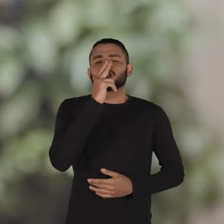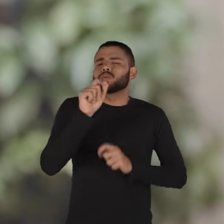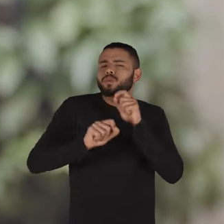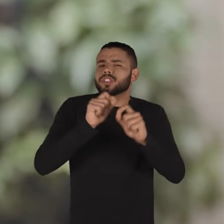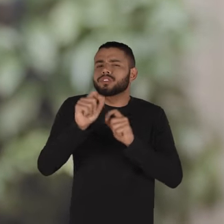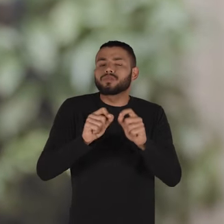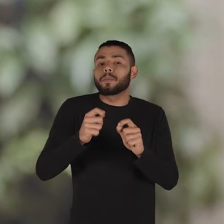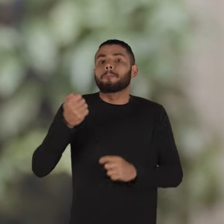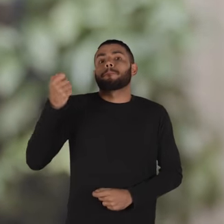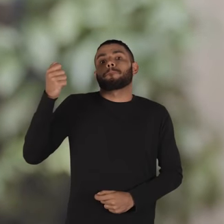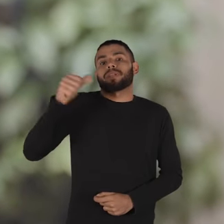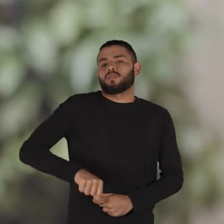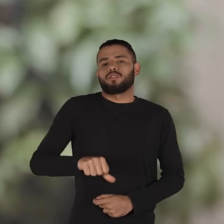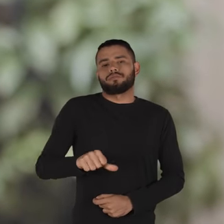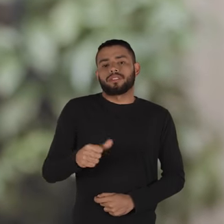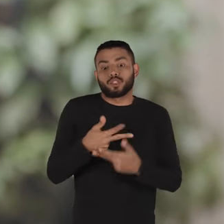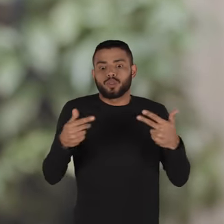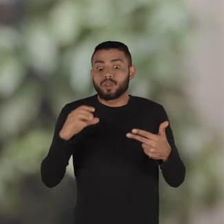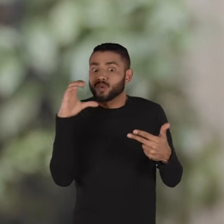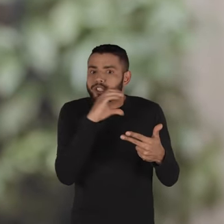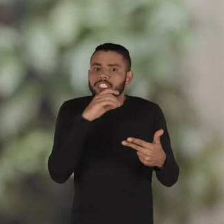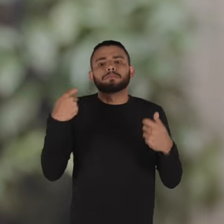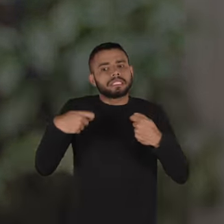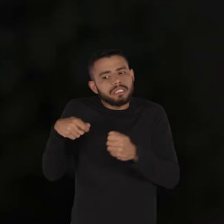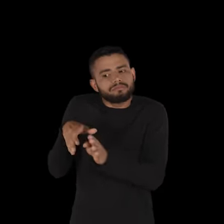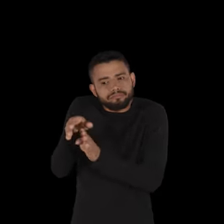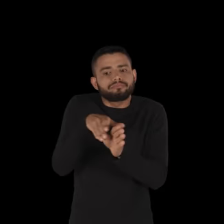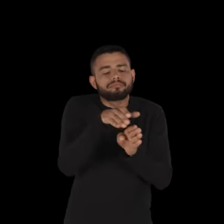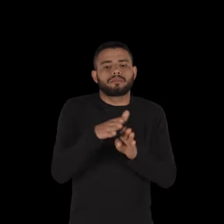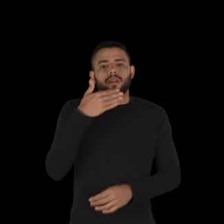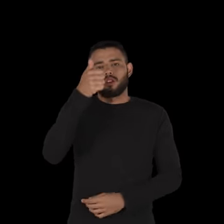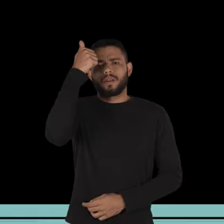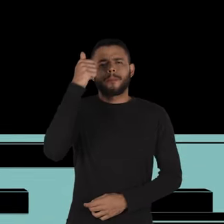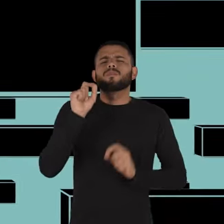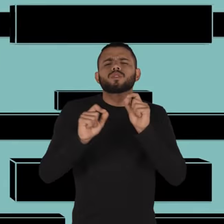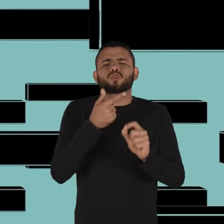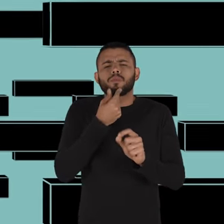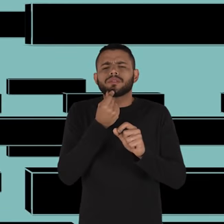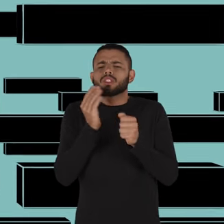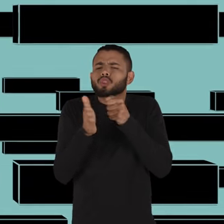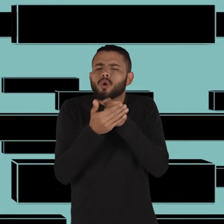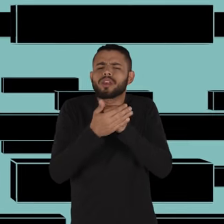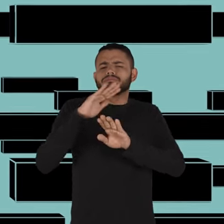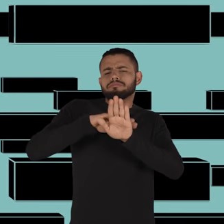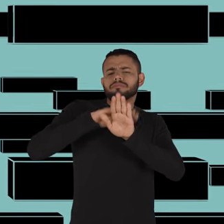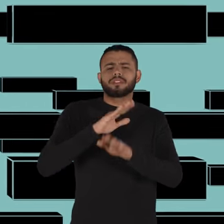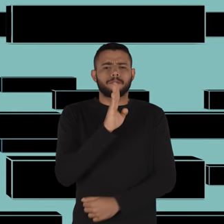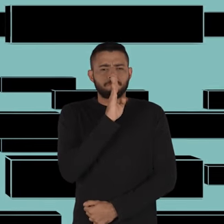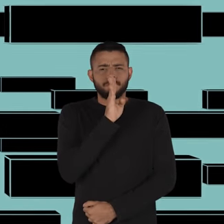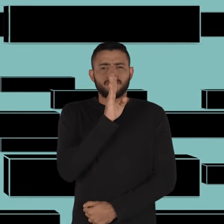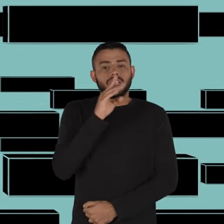atinja várias das coisas urgentes que a gente precisa endereçar. O que os homens estão escondendo por trás de tantos silêncios?